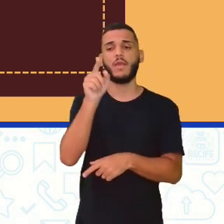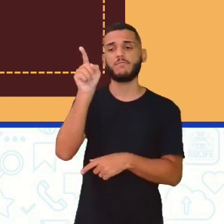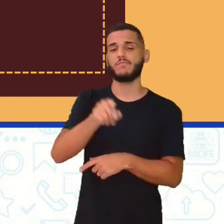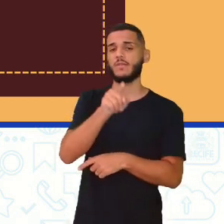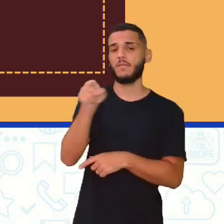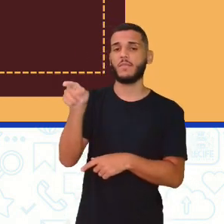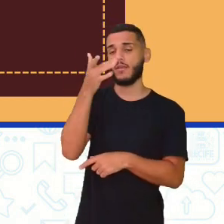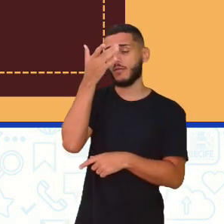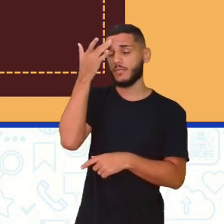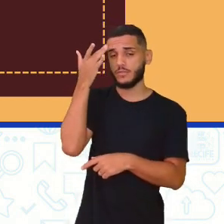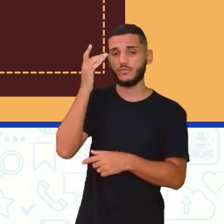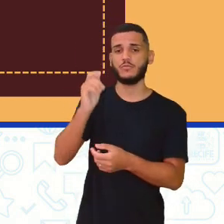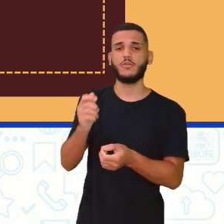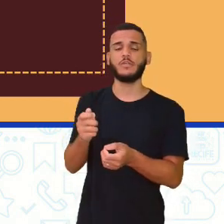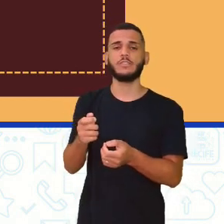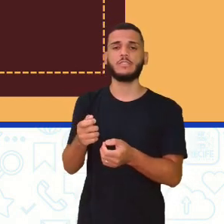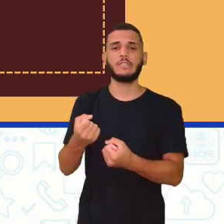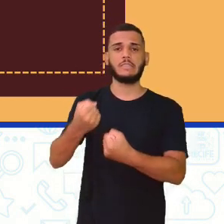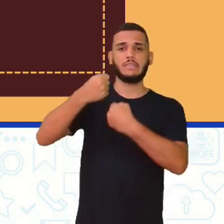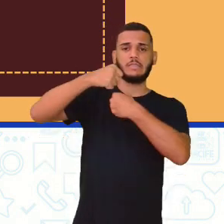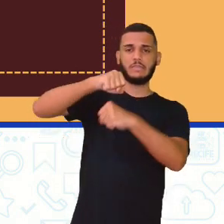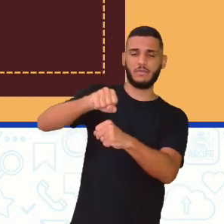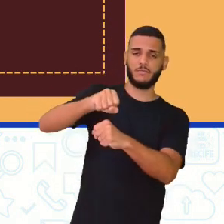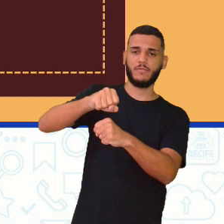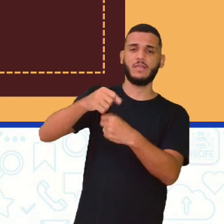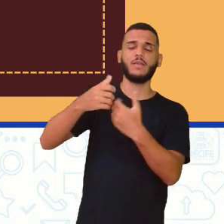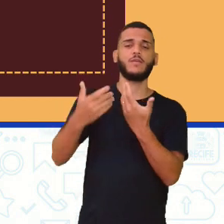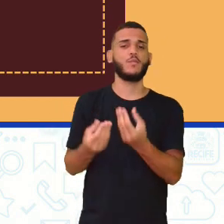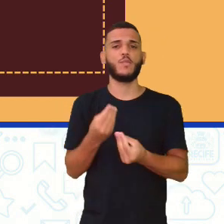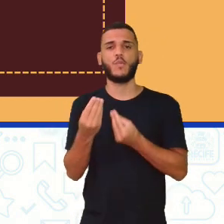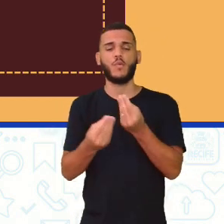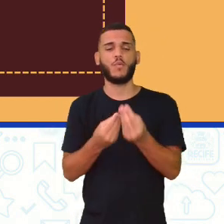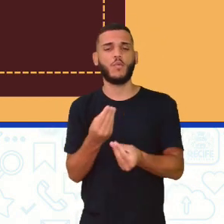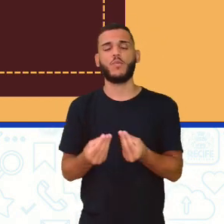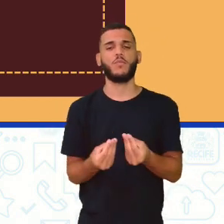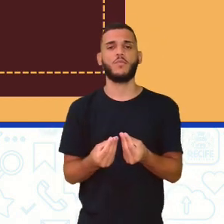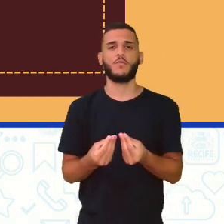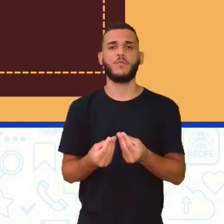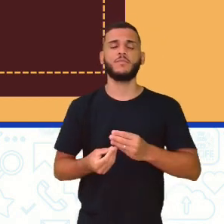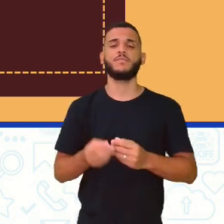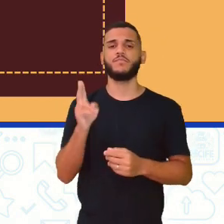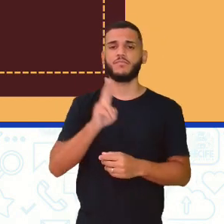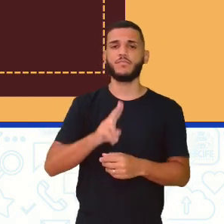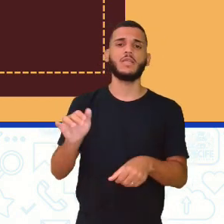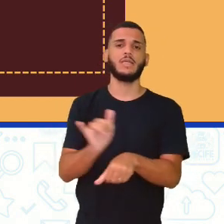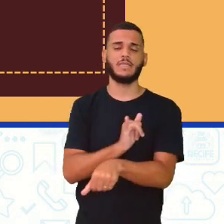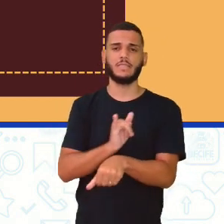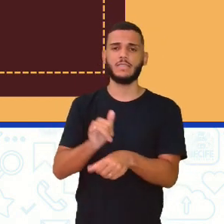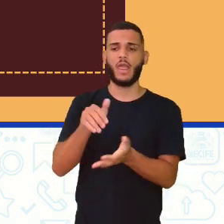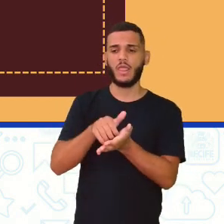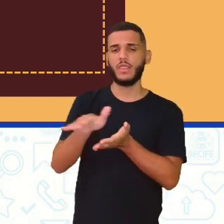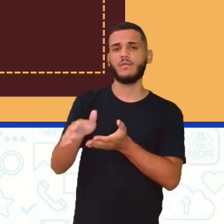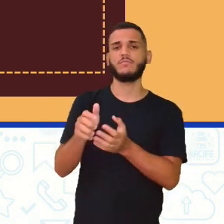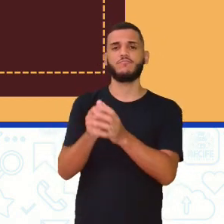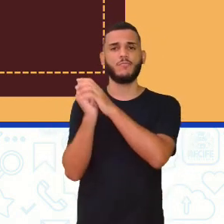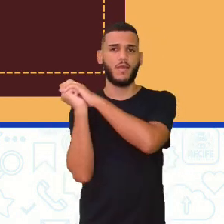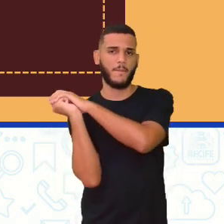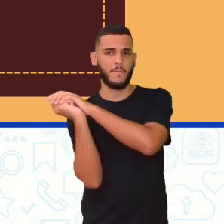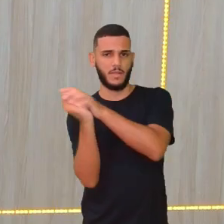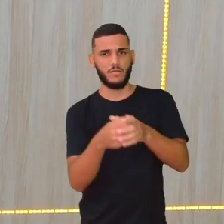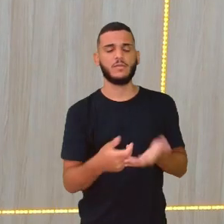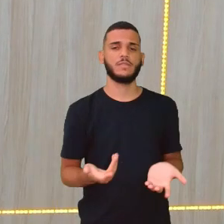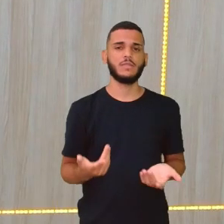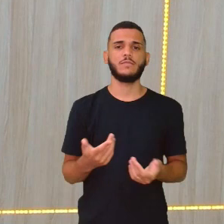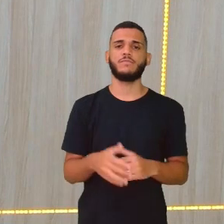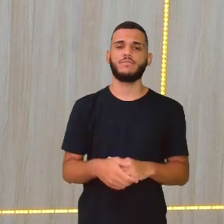essas pessoas que estão aí defendendo, eles tentam eliminar esses rebatedores, porque aí eles vão eliminando, né, os rebatedores